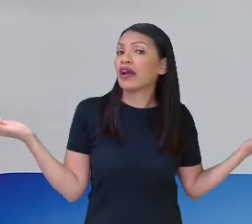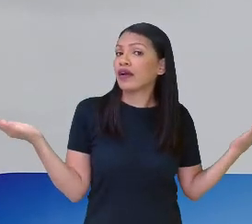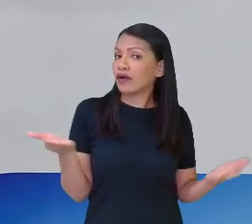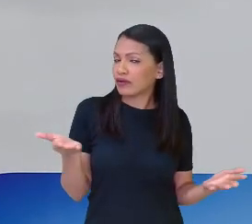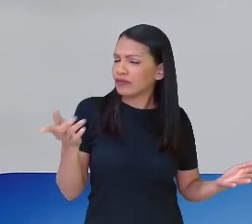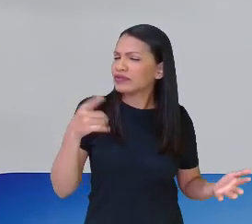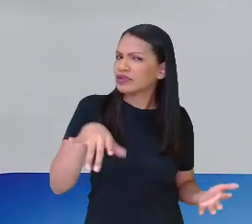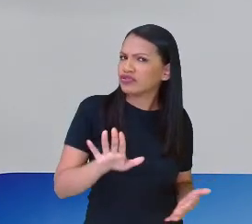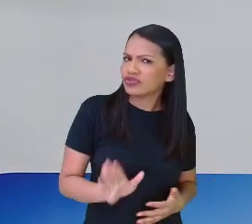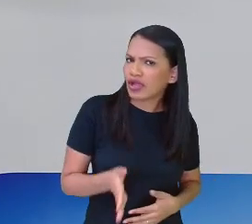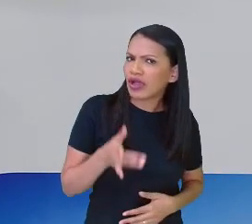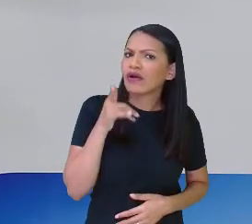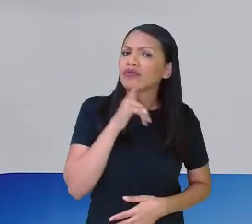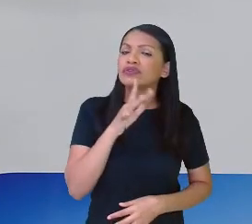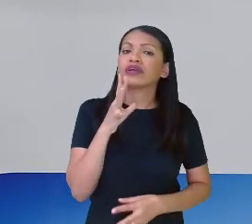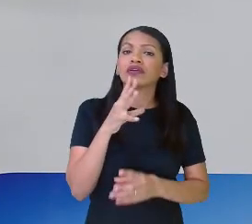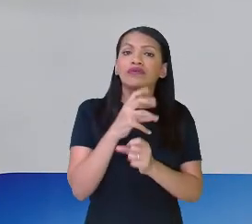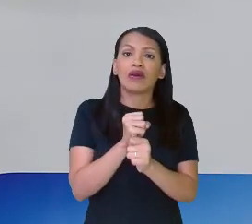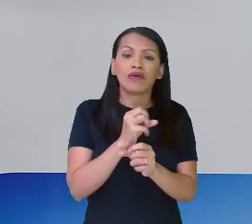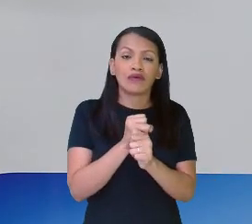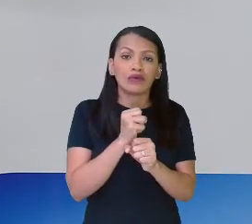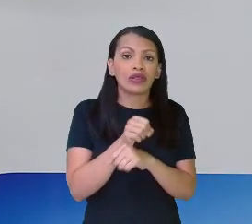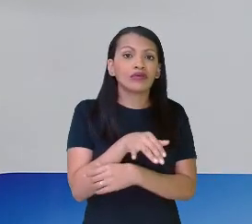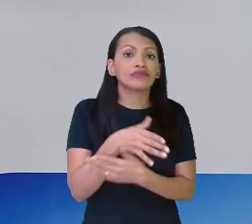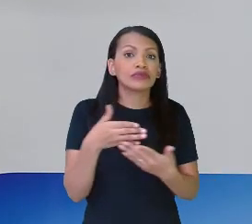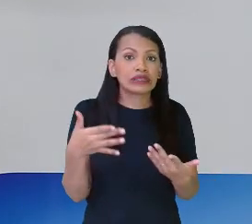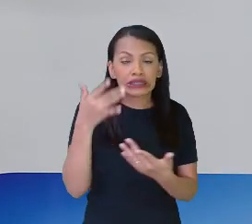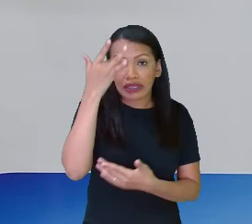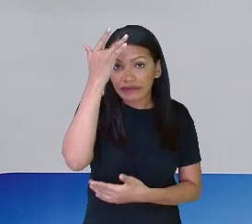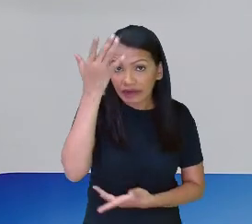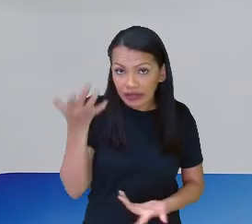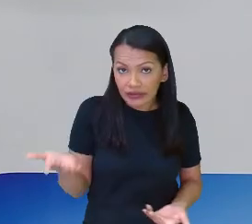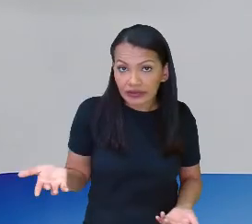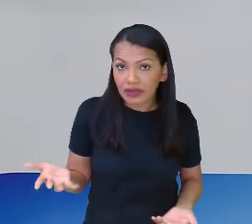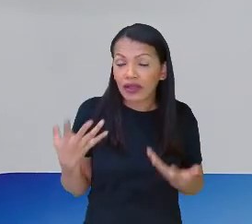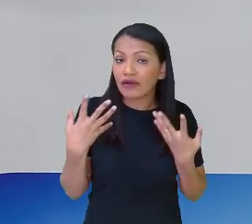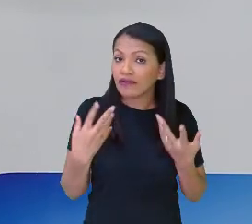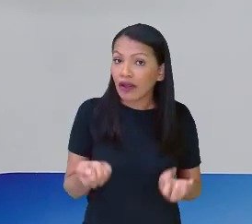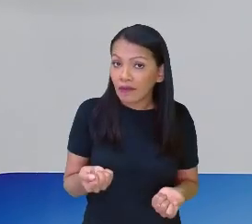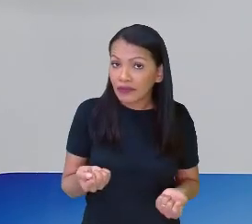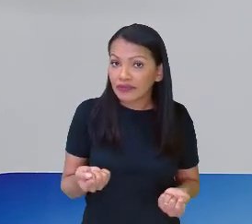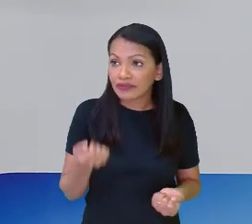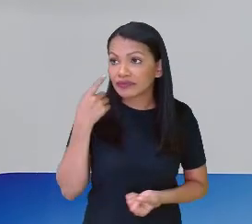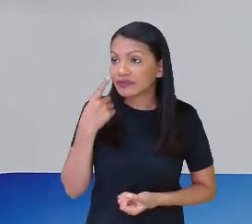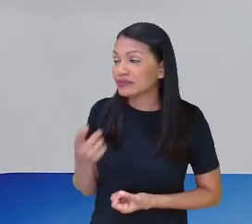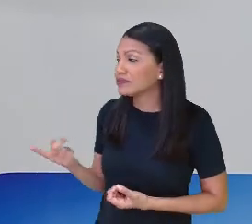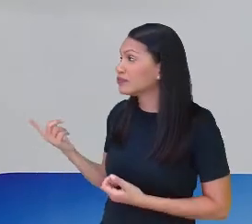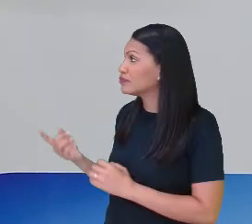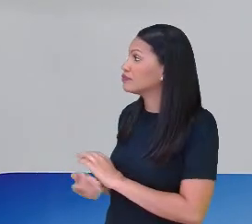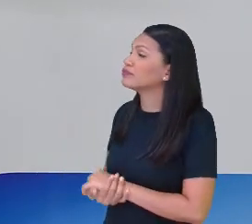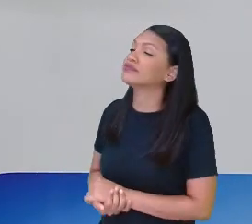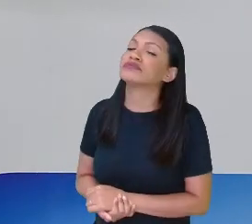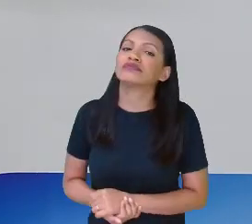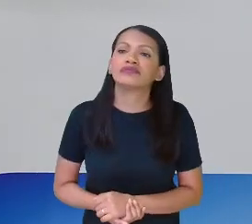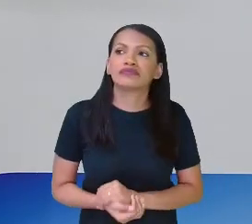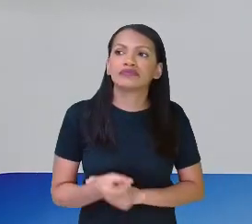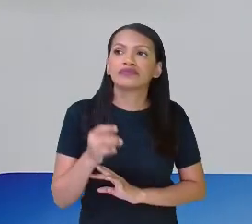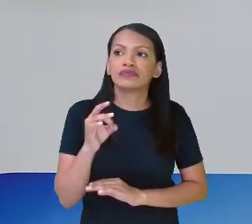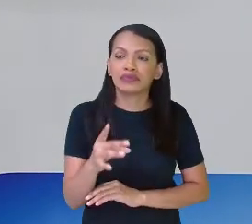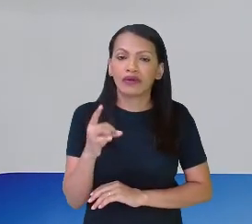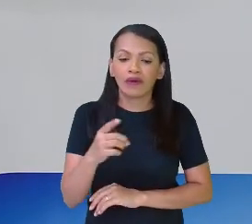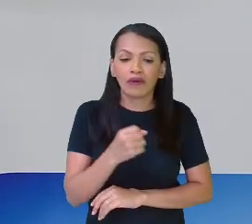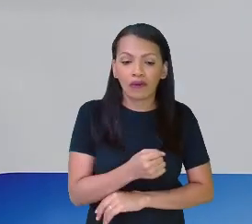já conseguem, né, calcular. E aí, tá fácil? Vamos embora? Olha lá. É só contar